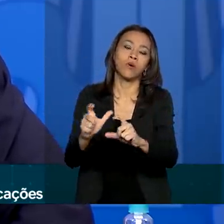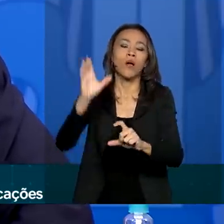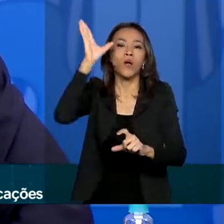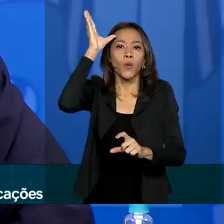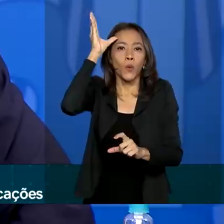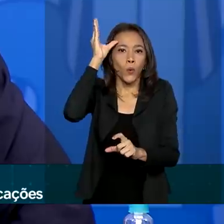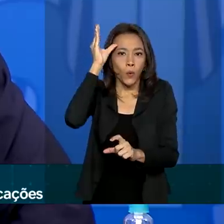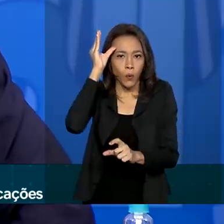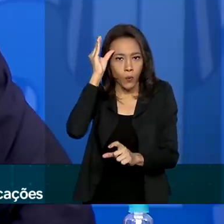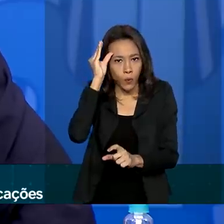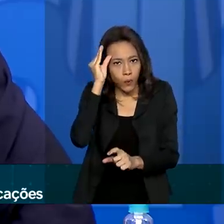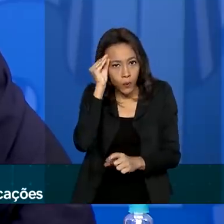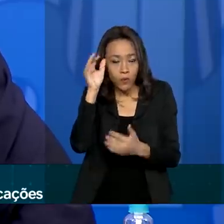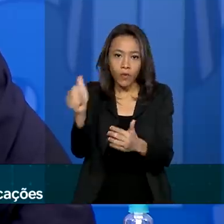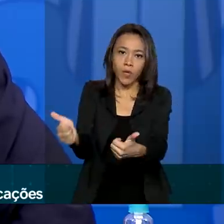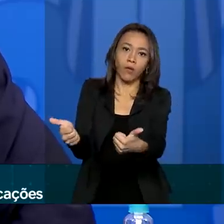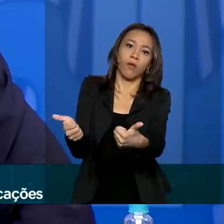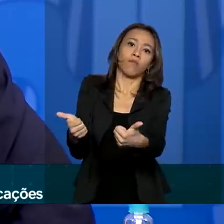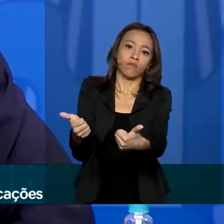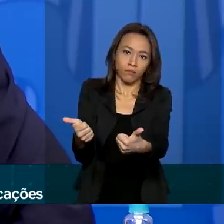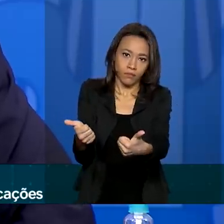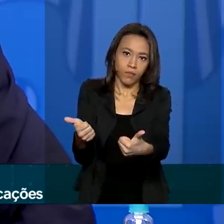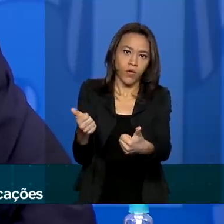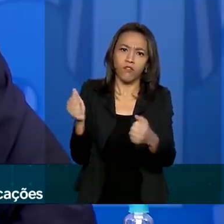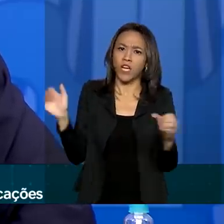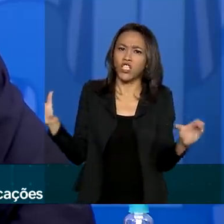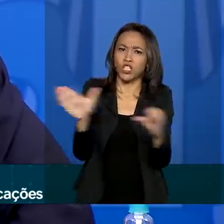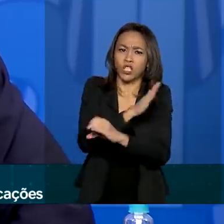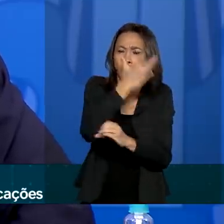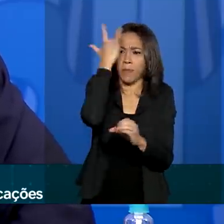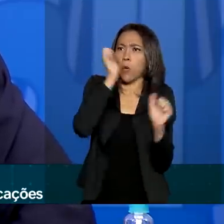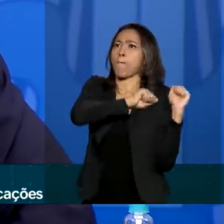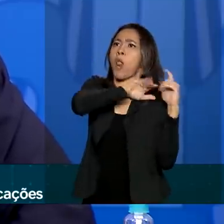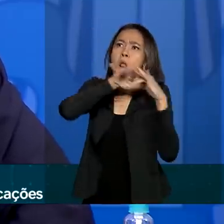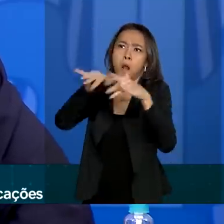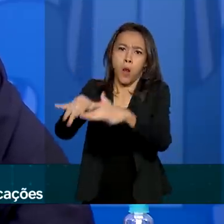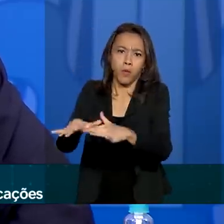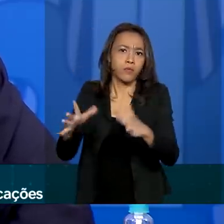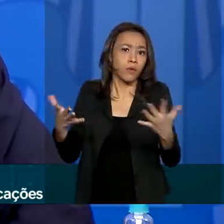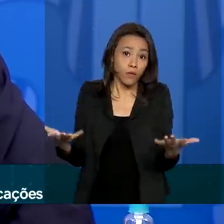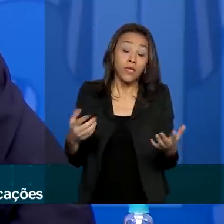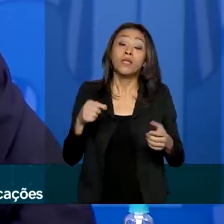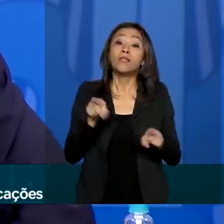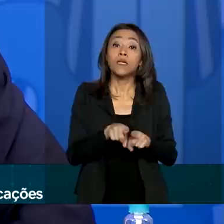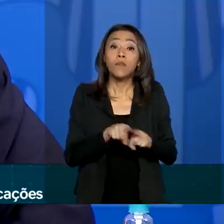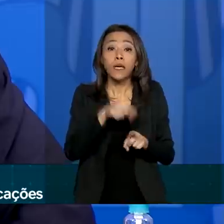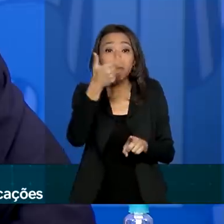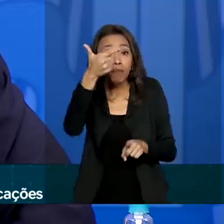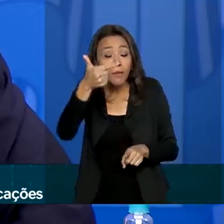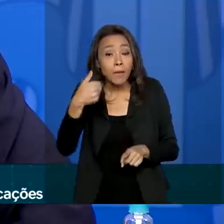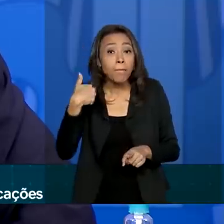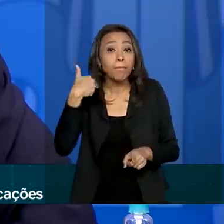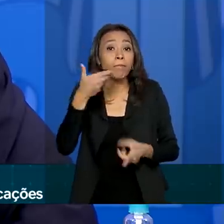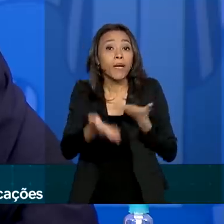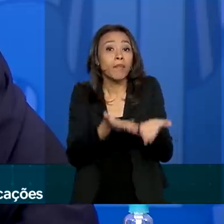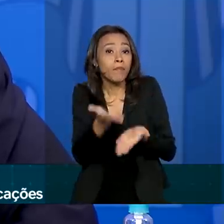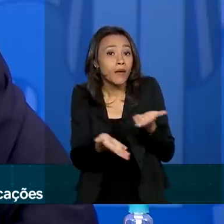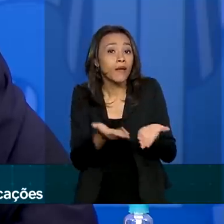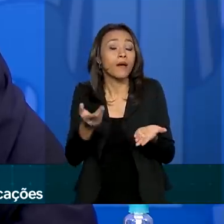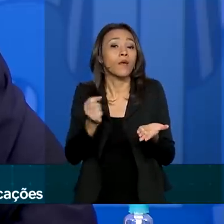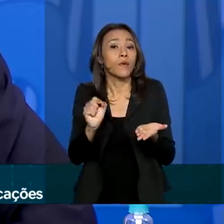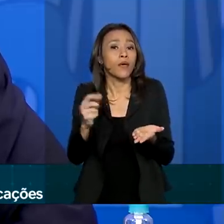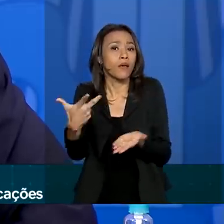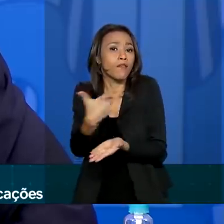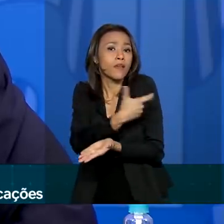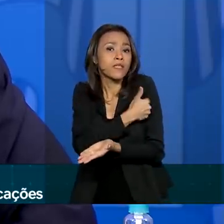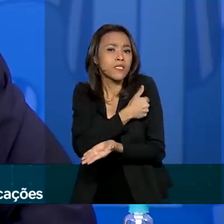atendidas e isso significa já preparar com as vacinas para os possíveis problemas